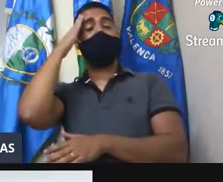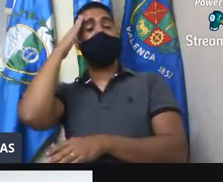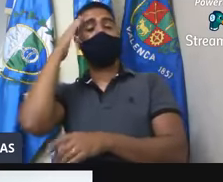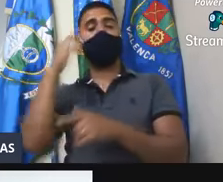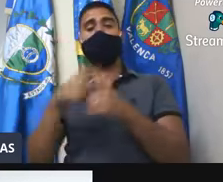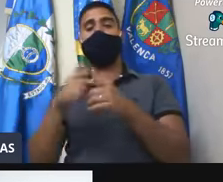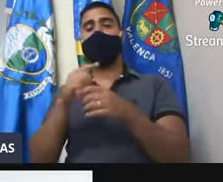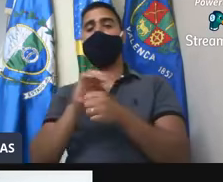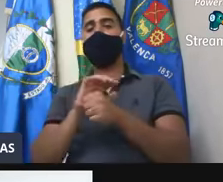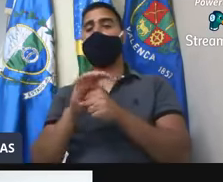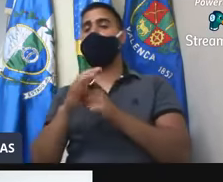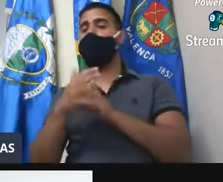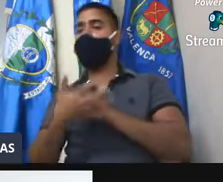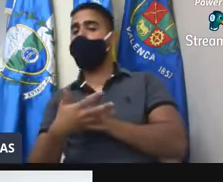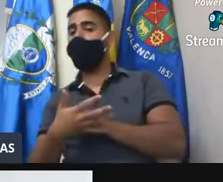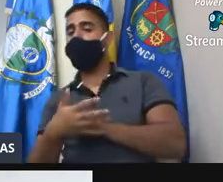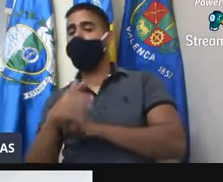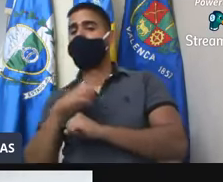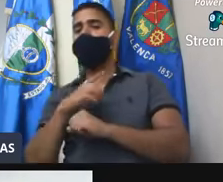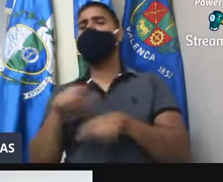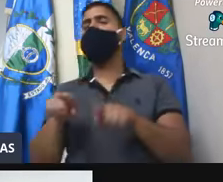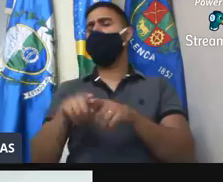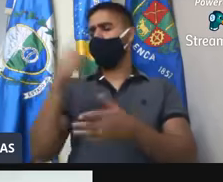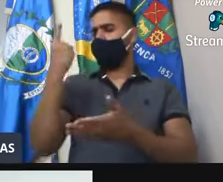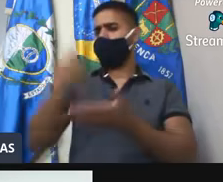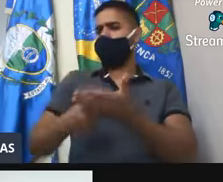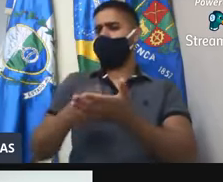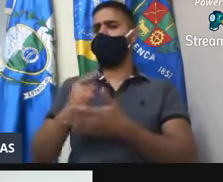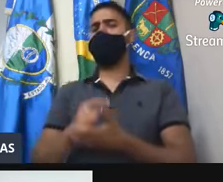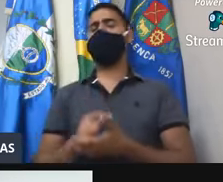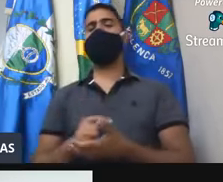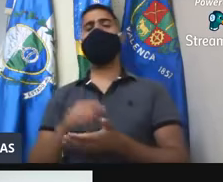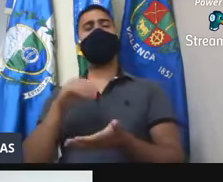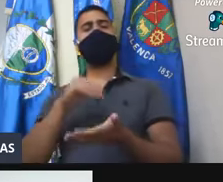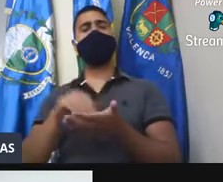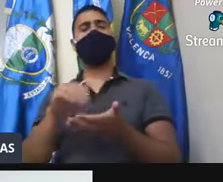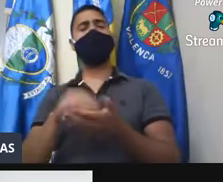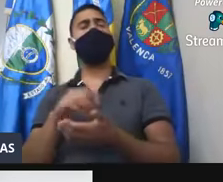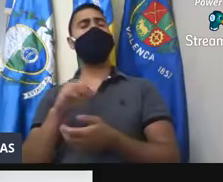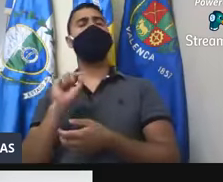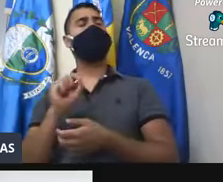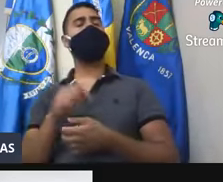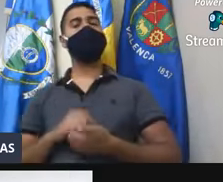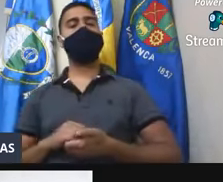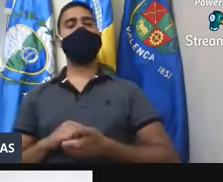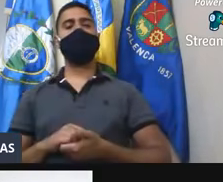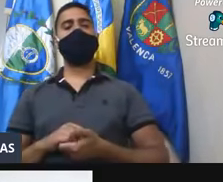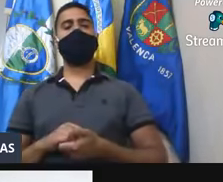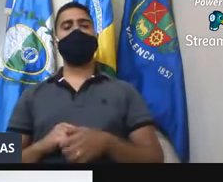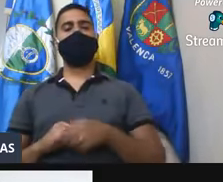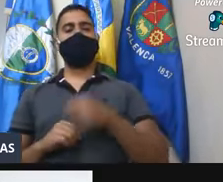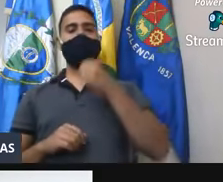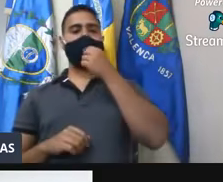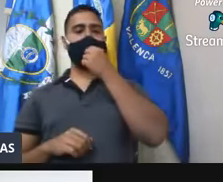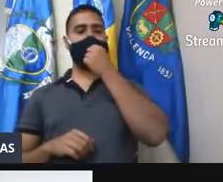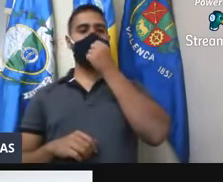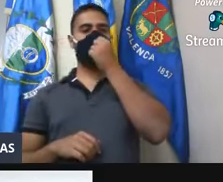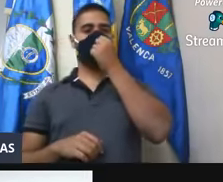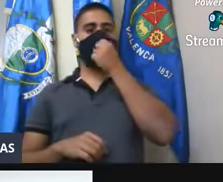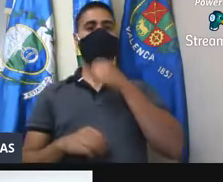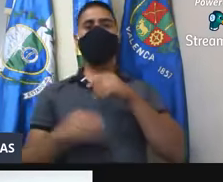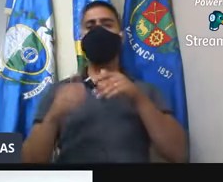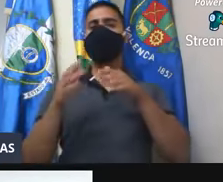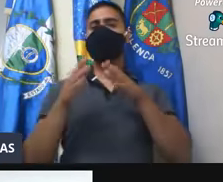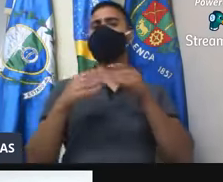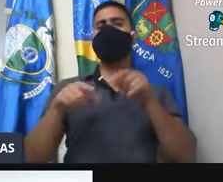foi relato dela e um compromisso da secretária, na qual a gente pediu e cobrou o processo